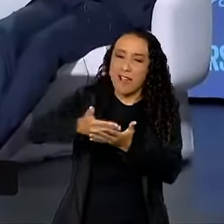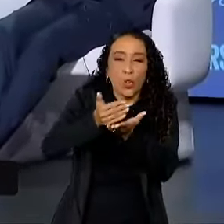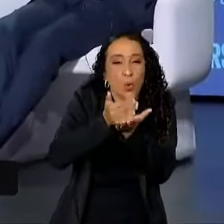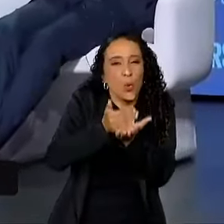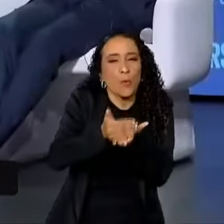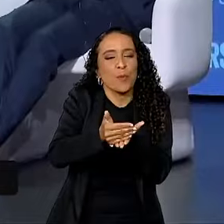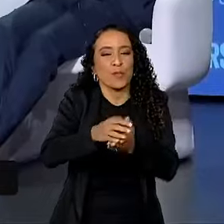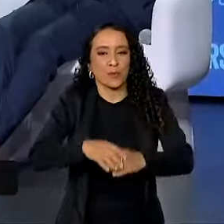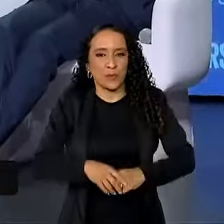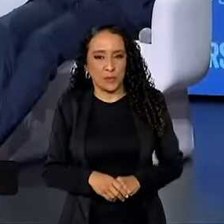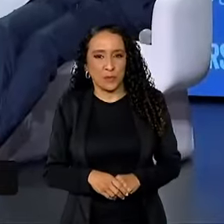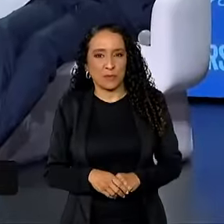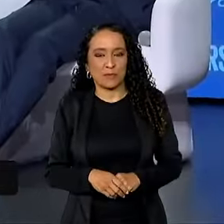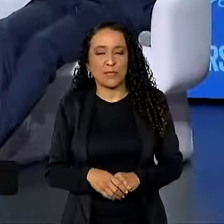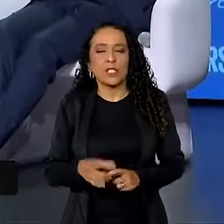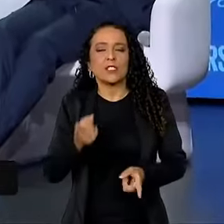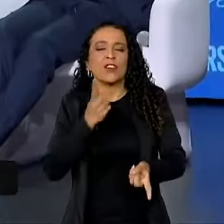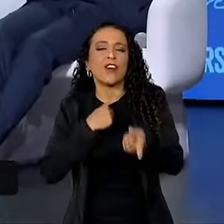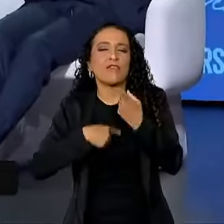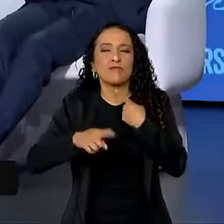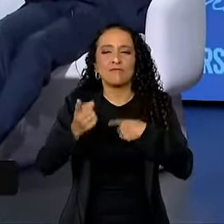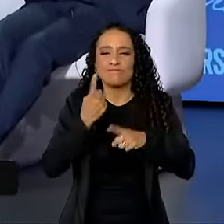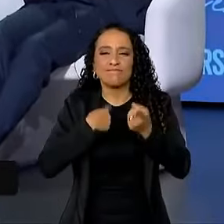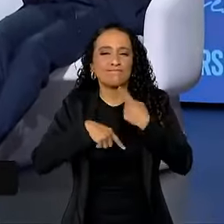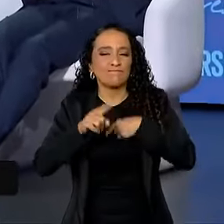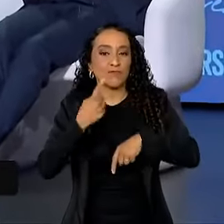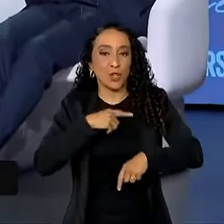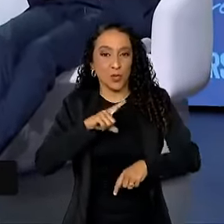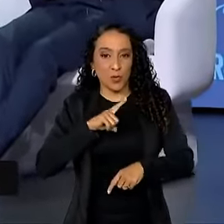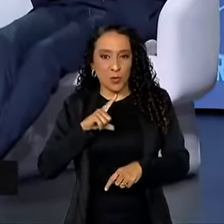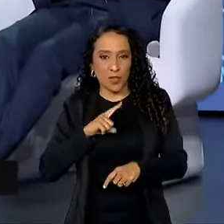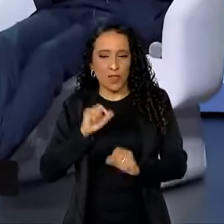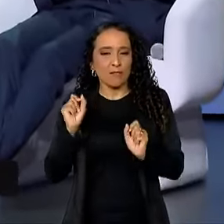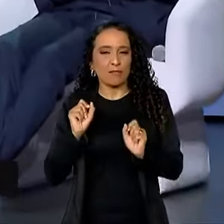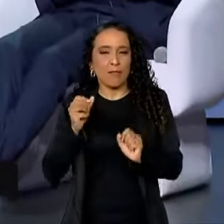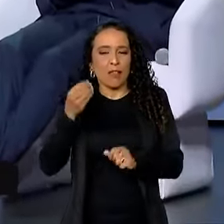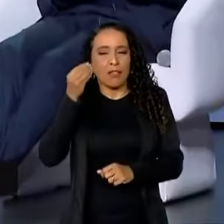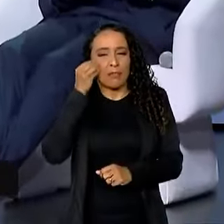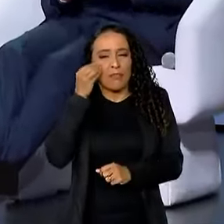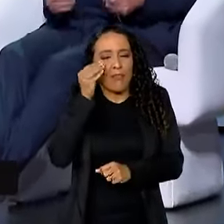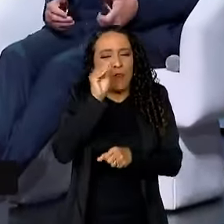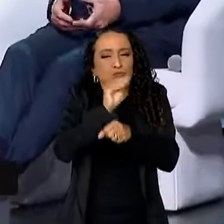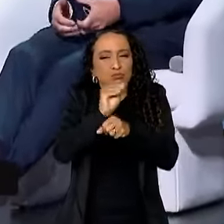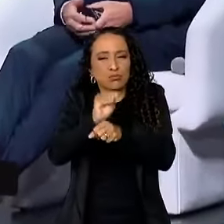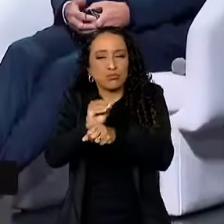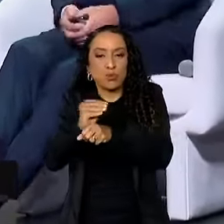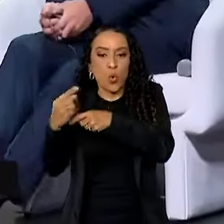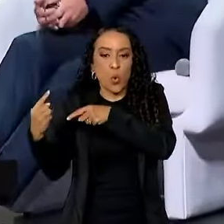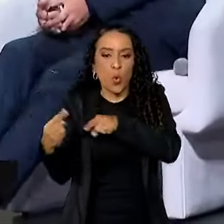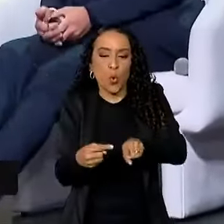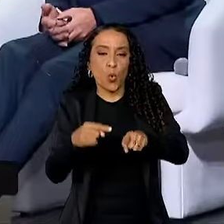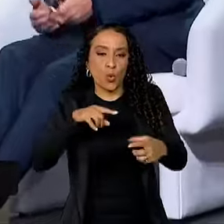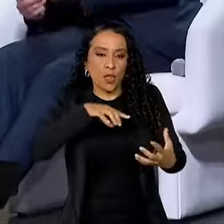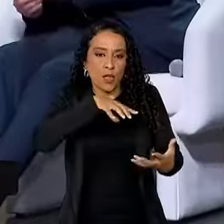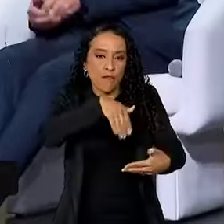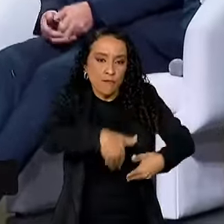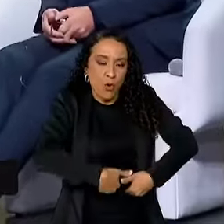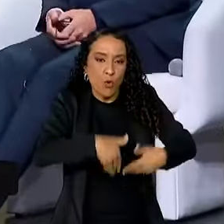A obsessão que eu tenho para tentar cuidar de combater a fome no mundo